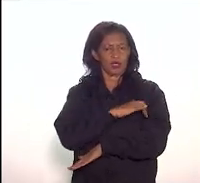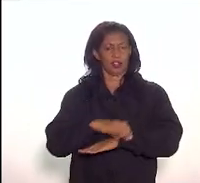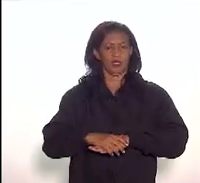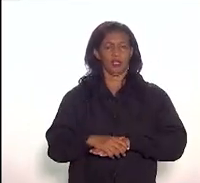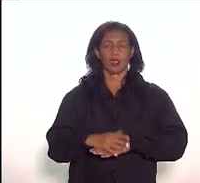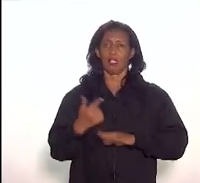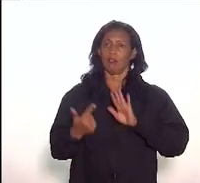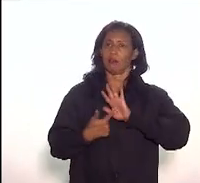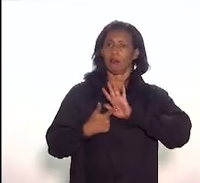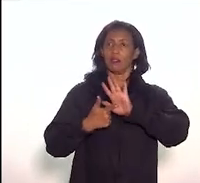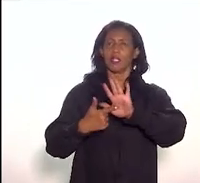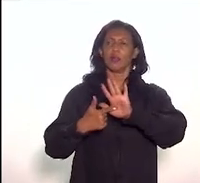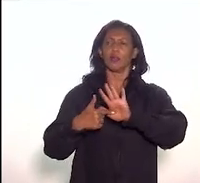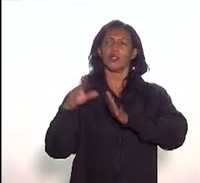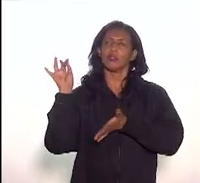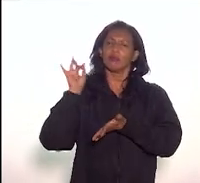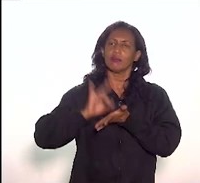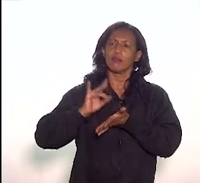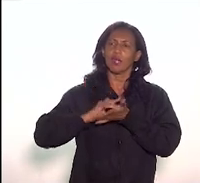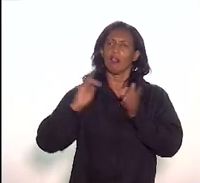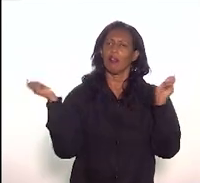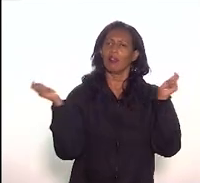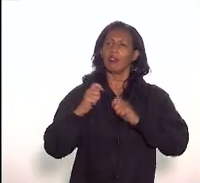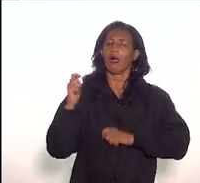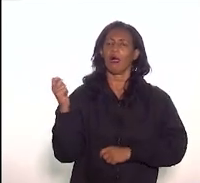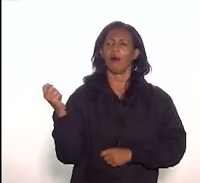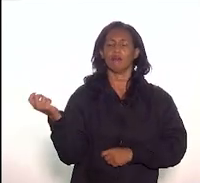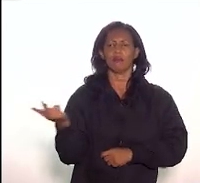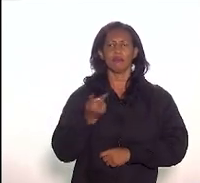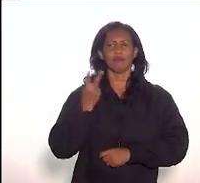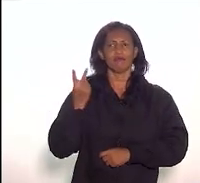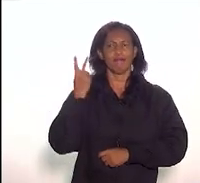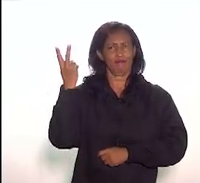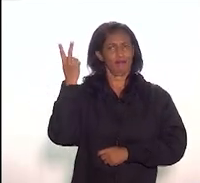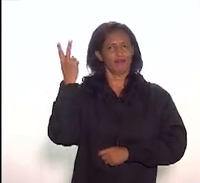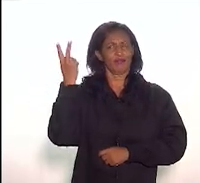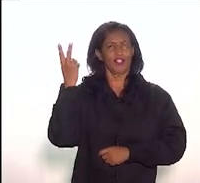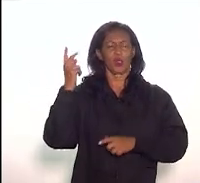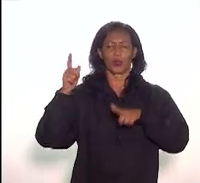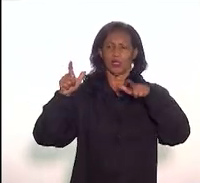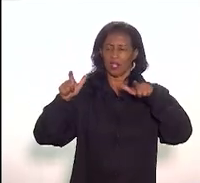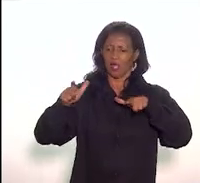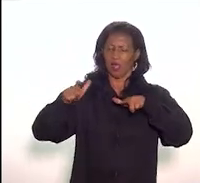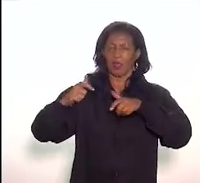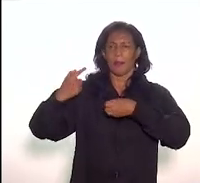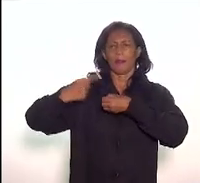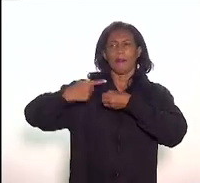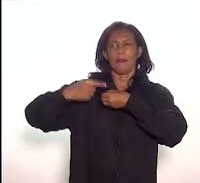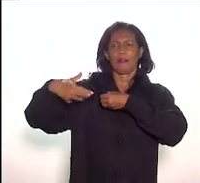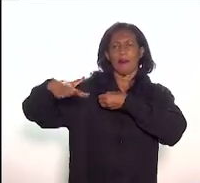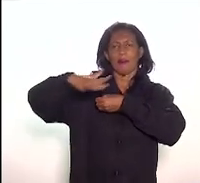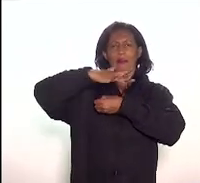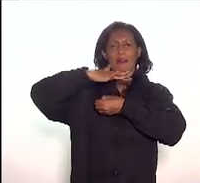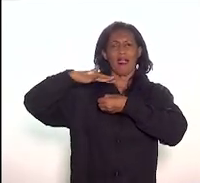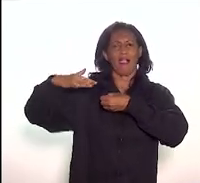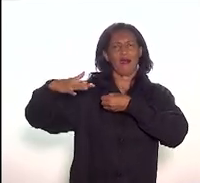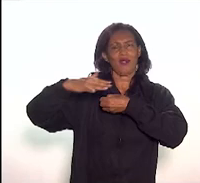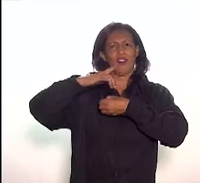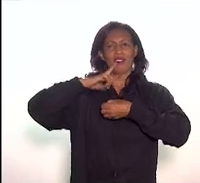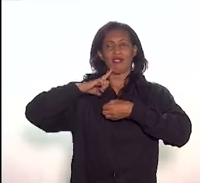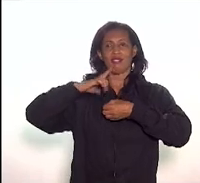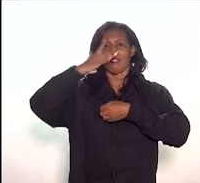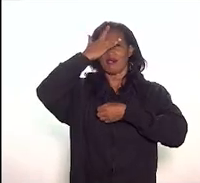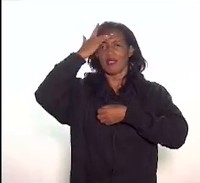demonstra que realmente é possível valorizar esses espaços citados, que abrigam pessoas com